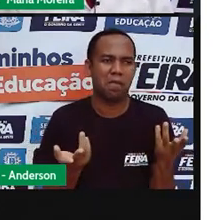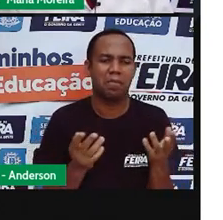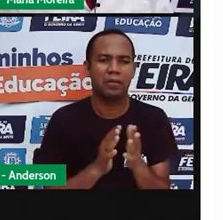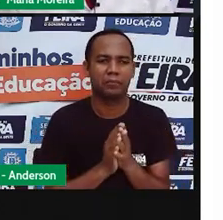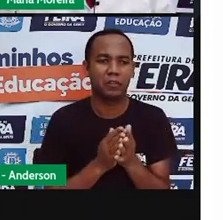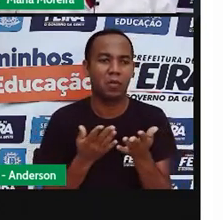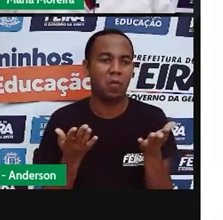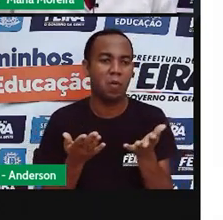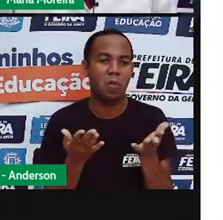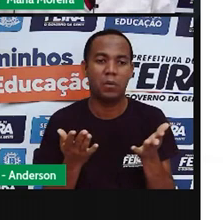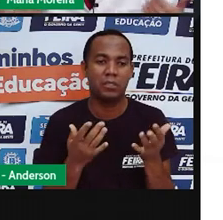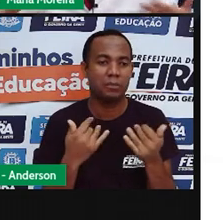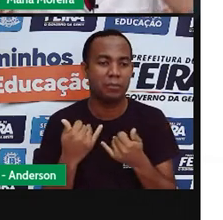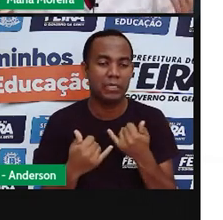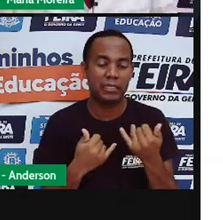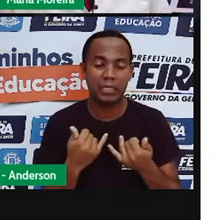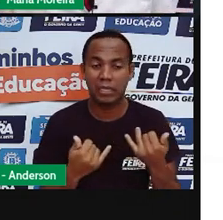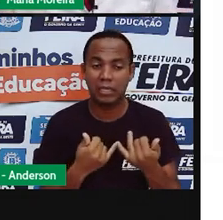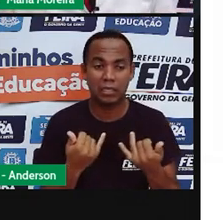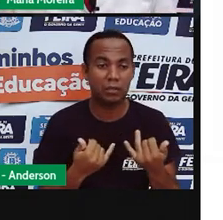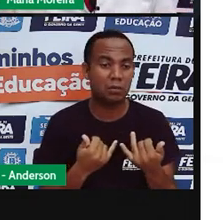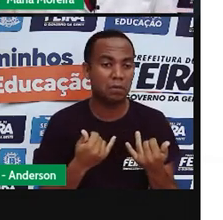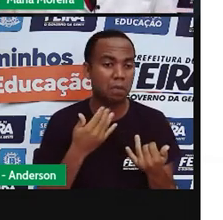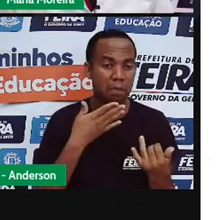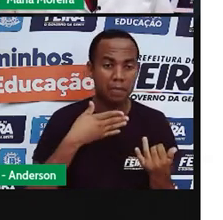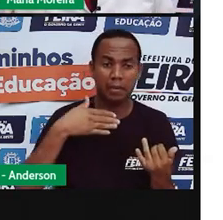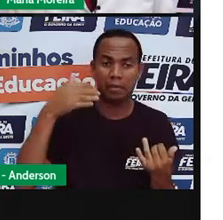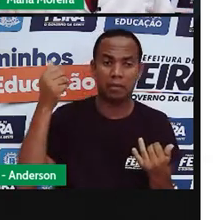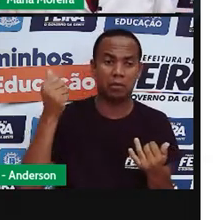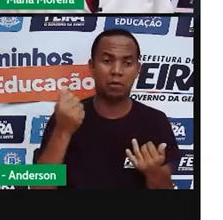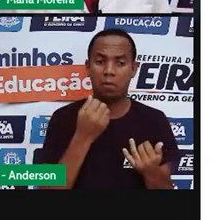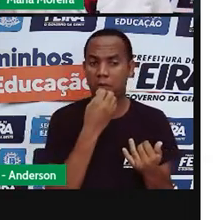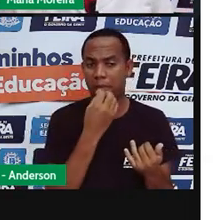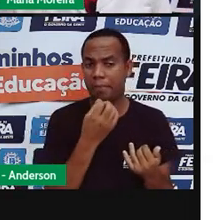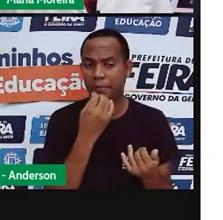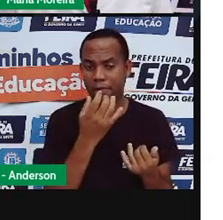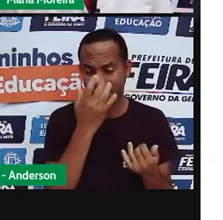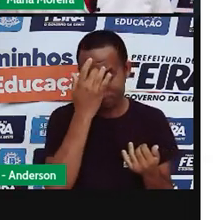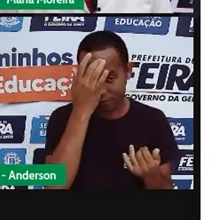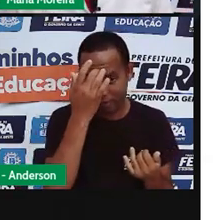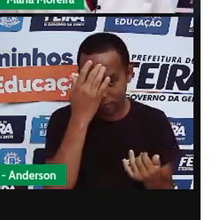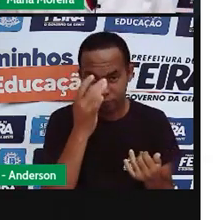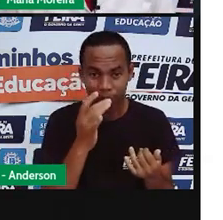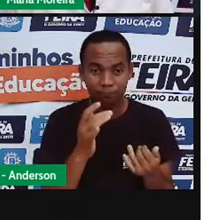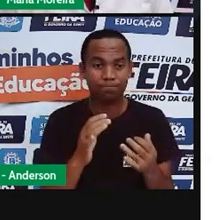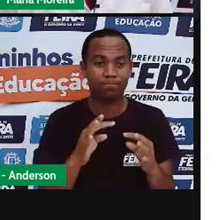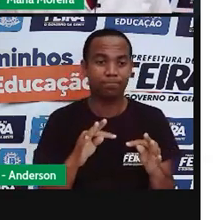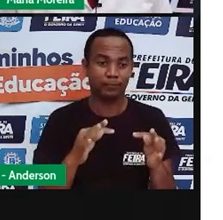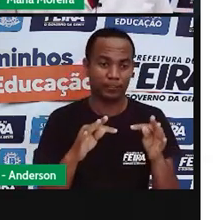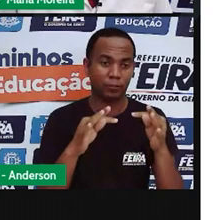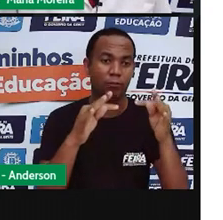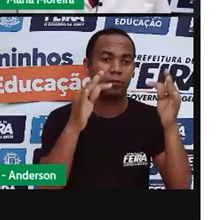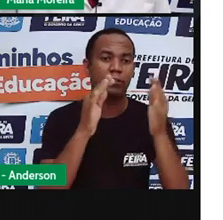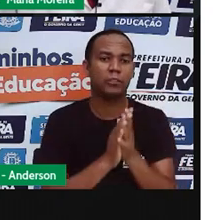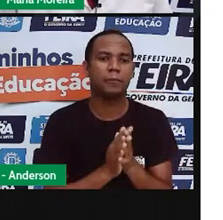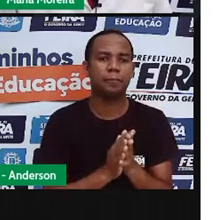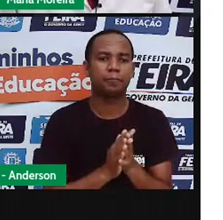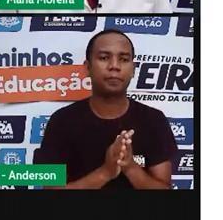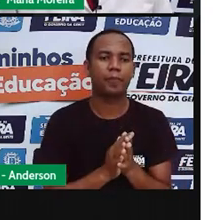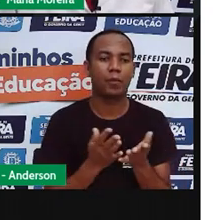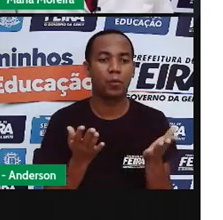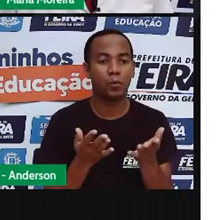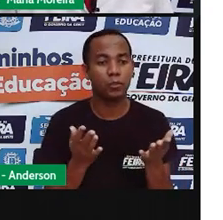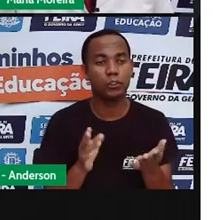Então, hoje, os brinquedos, eles são muito mais modernos e prendem mais a atenção de vocês e vocês precisam usar